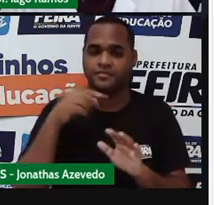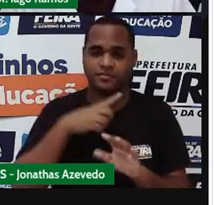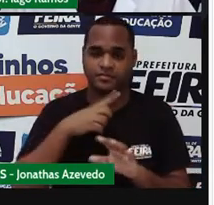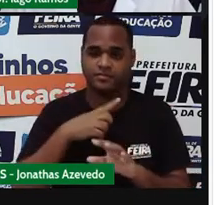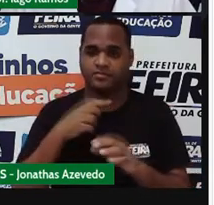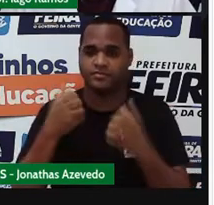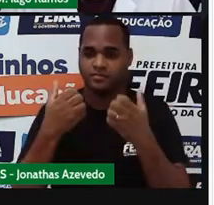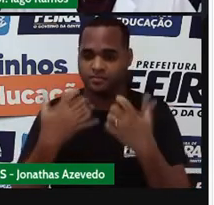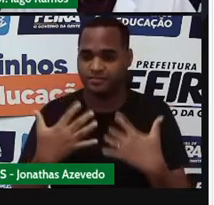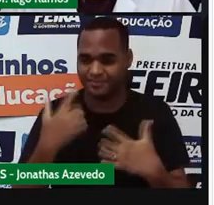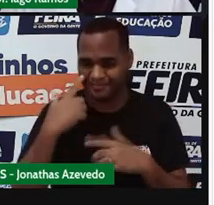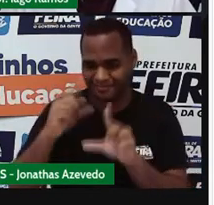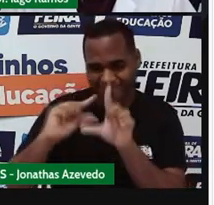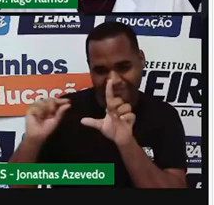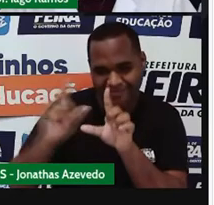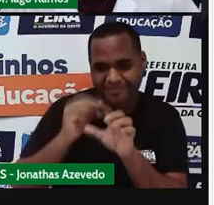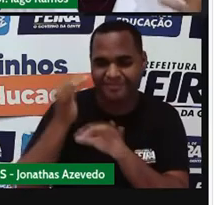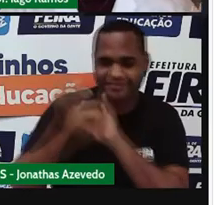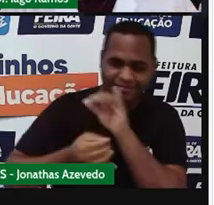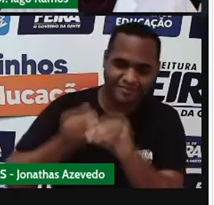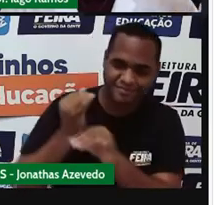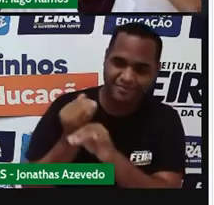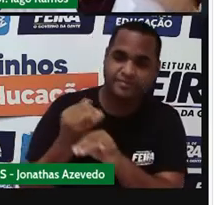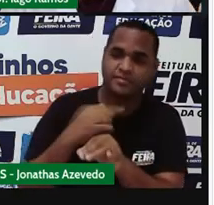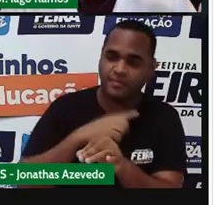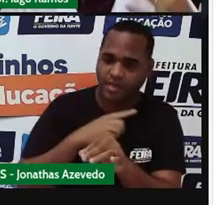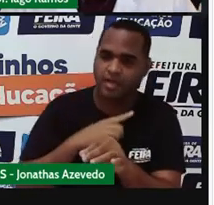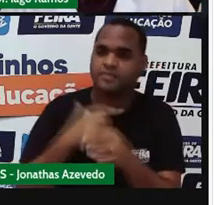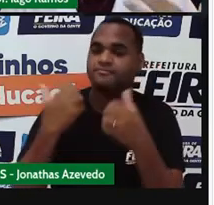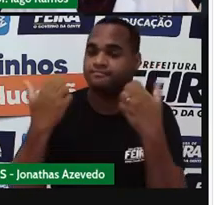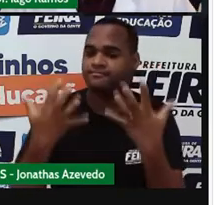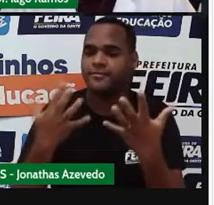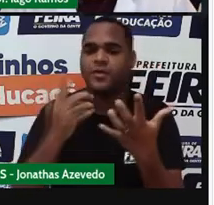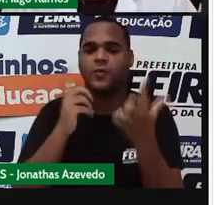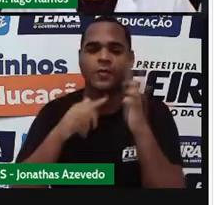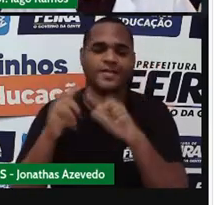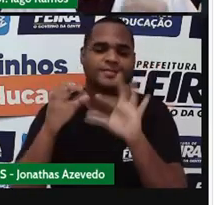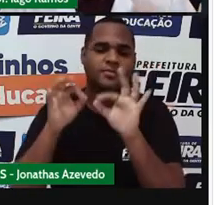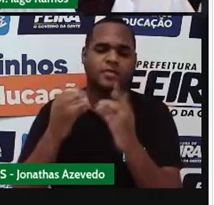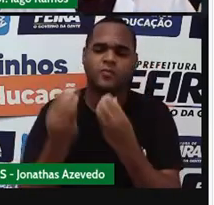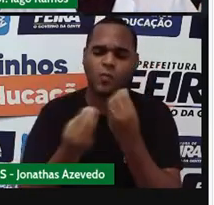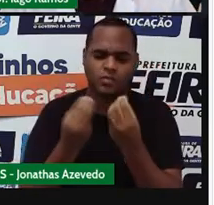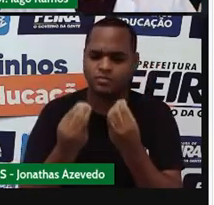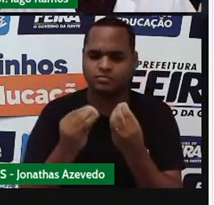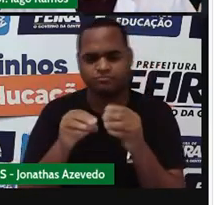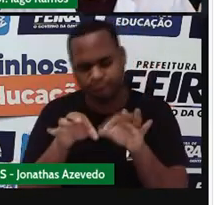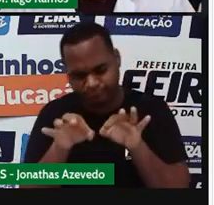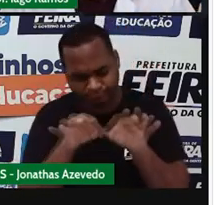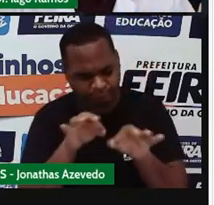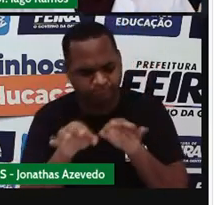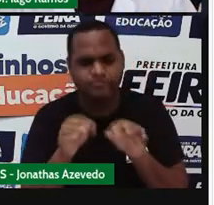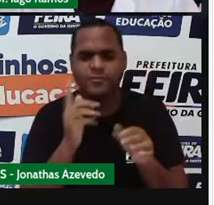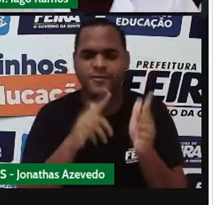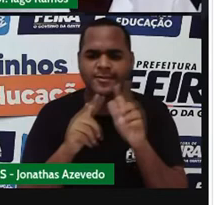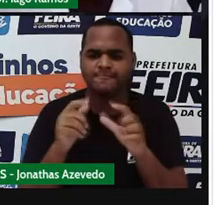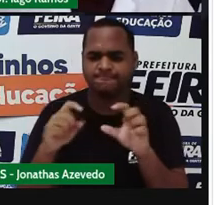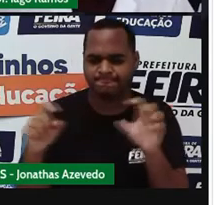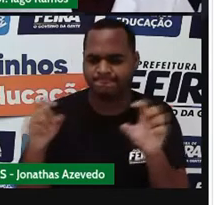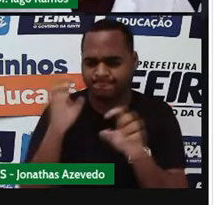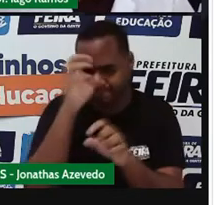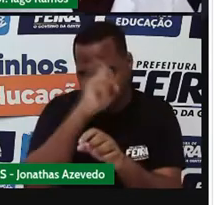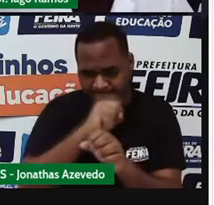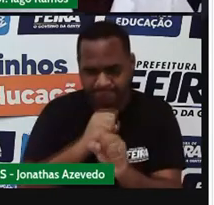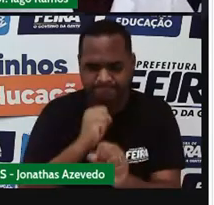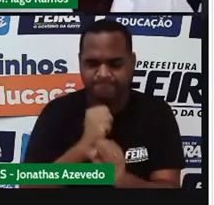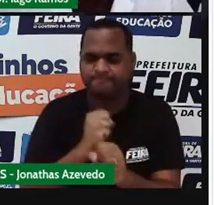internet. Tá bom? Então, como resolver a equação? O que é significa resolver a equação? Resolver